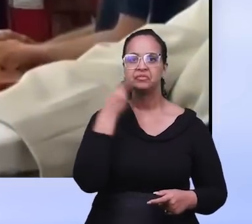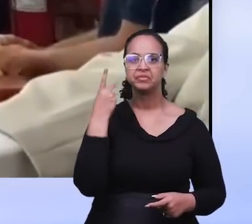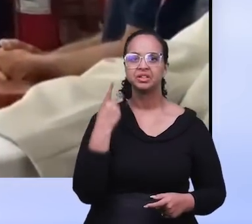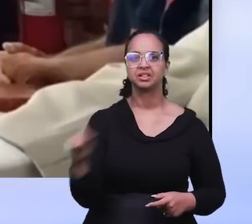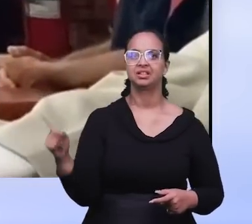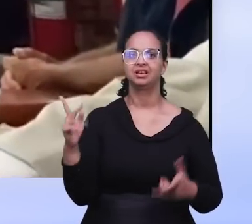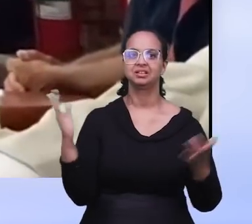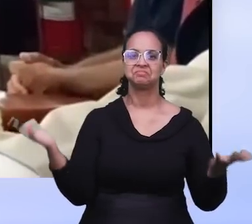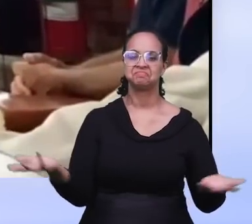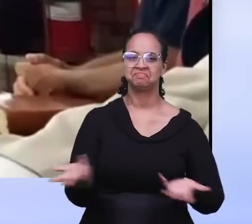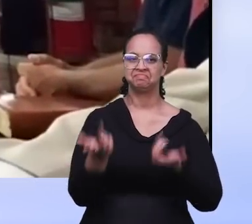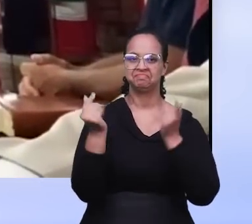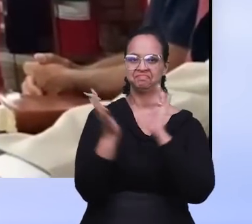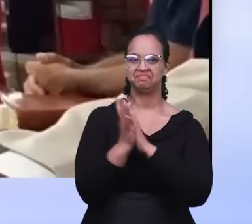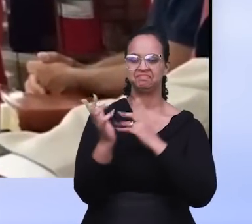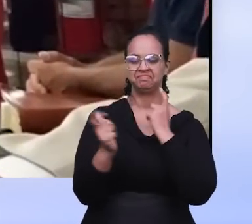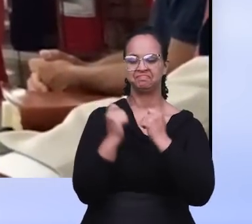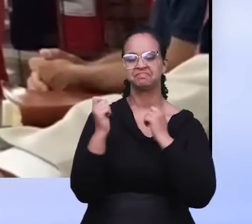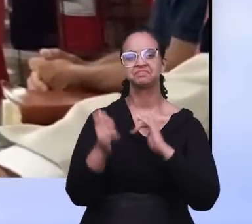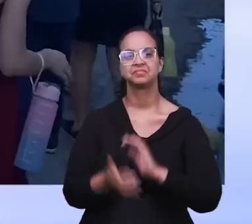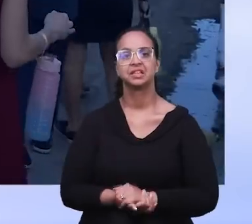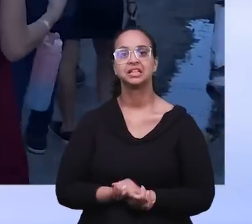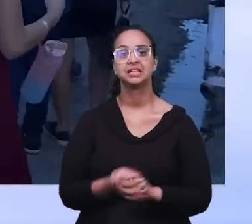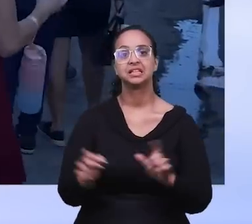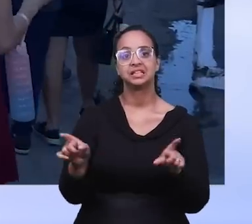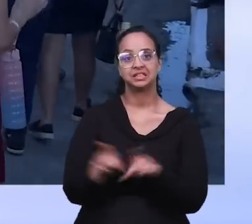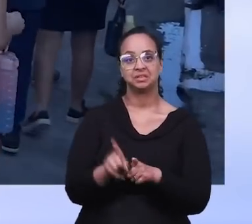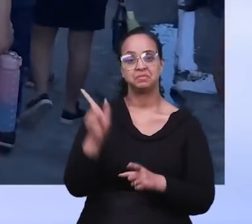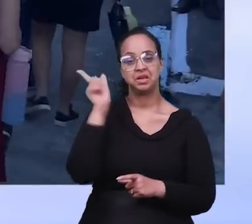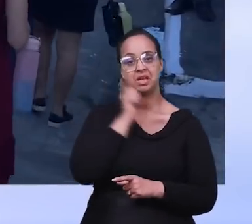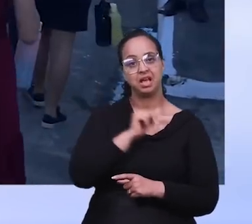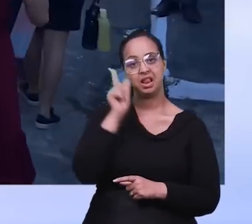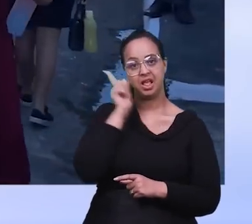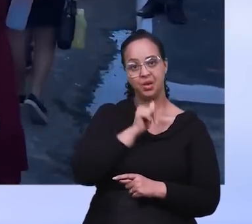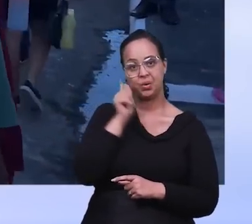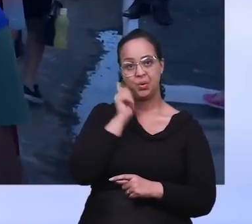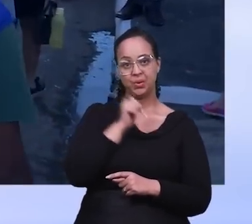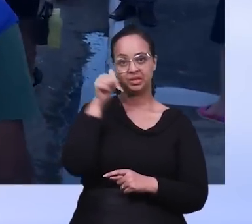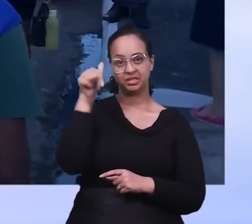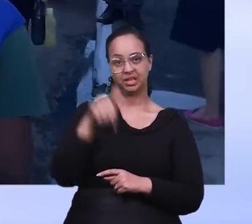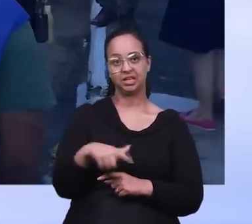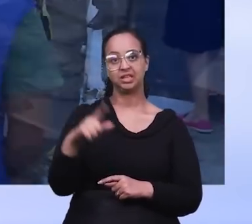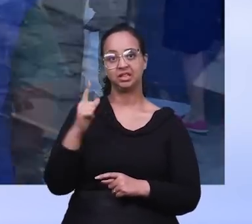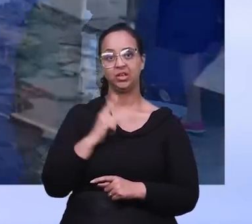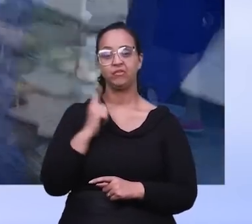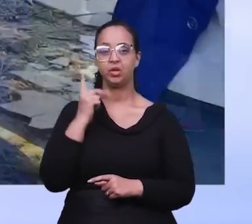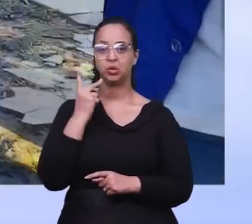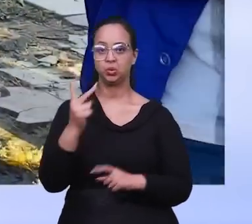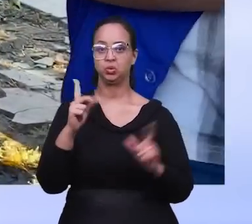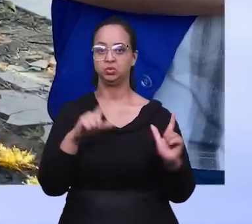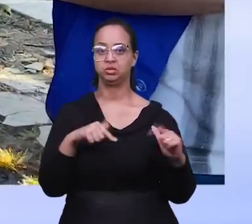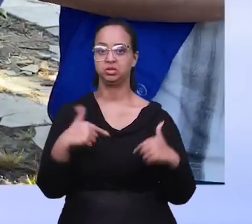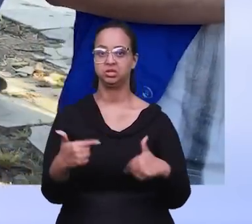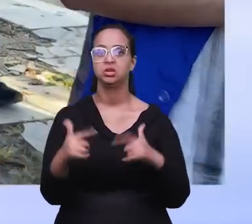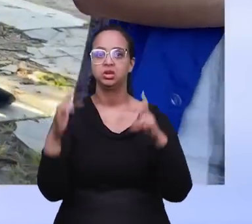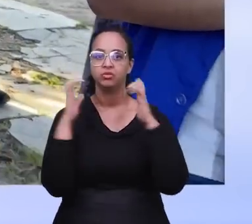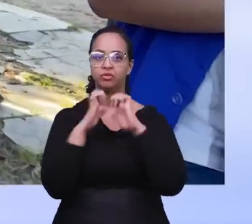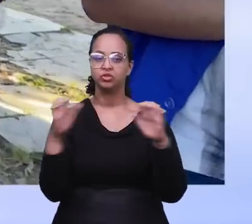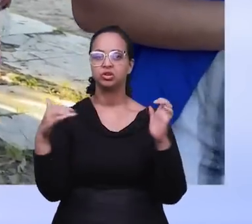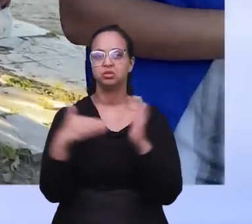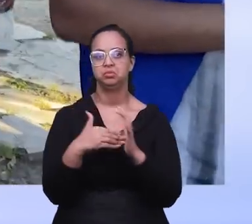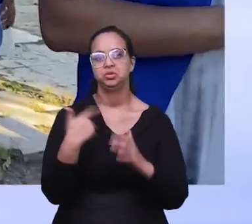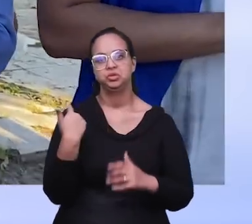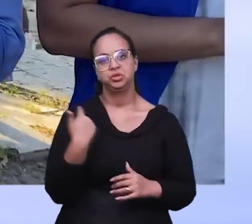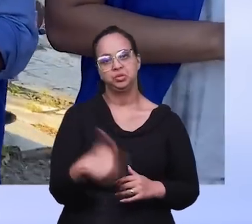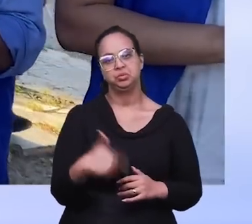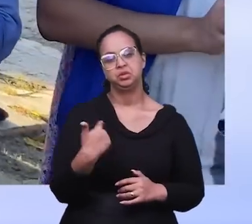da vida. Bendito é o nome do Senhor! Aqui em Alagoas, onde gravamos essa contribuição, tivemos duas ações do Evangelho Sem